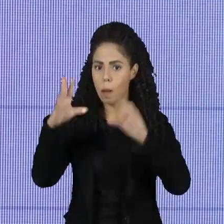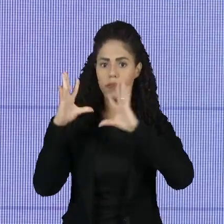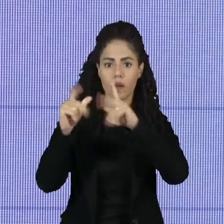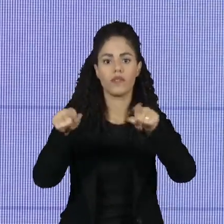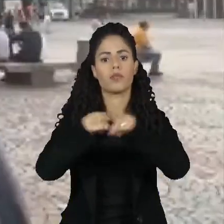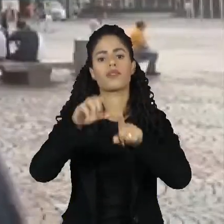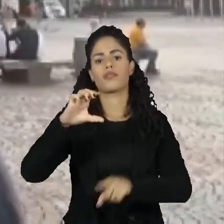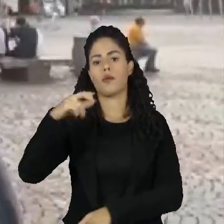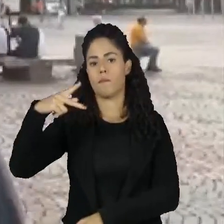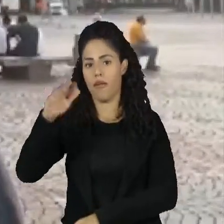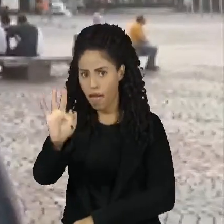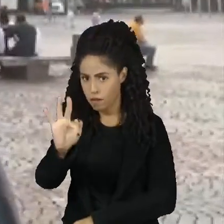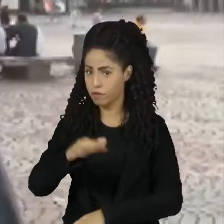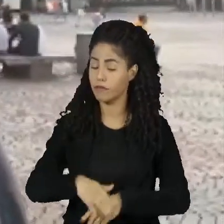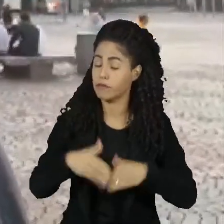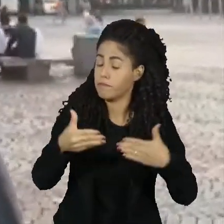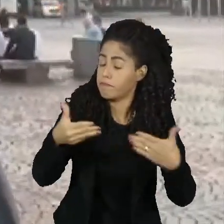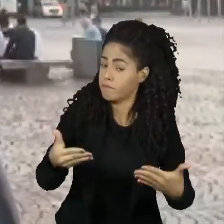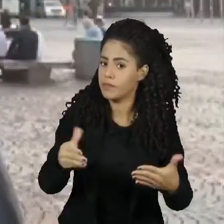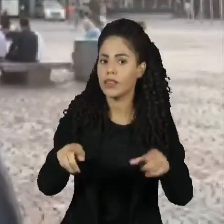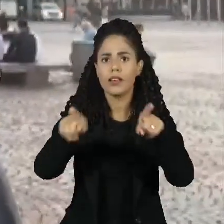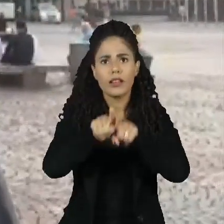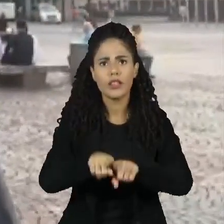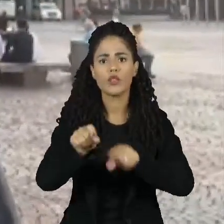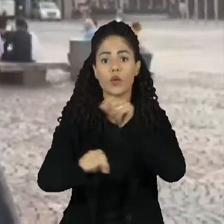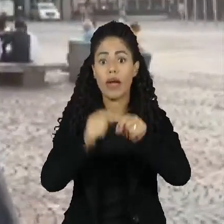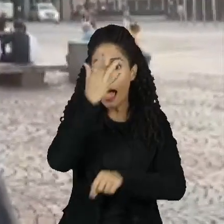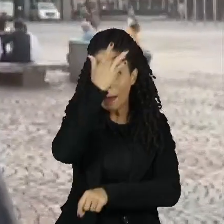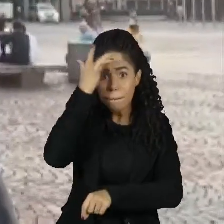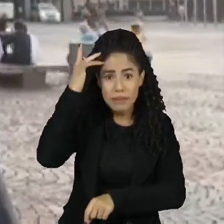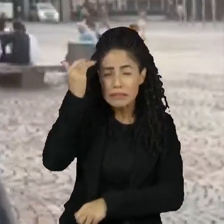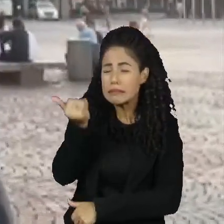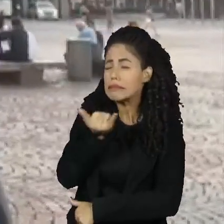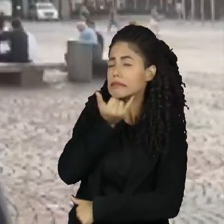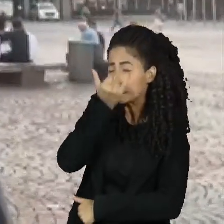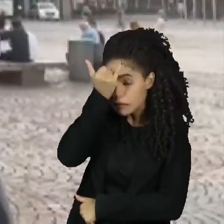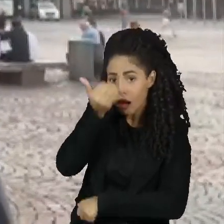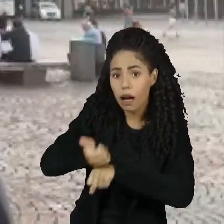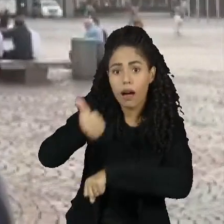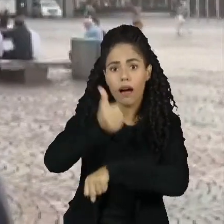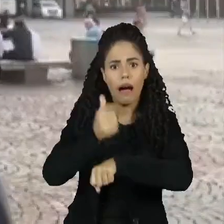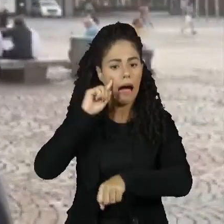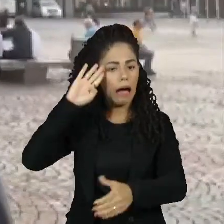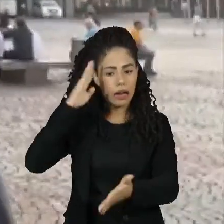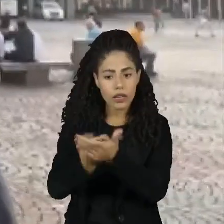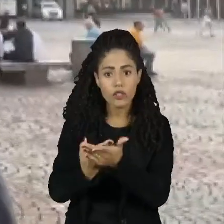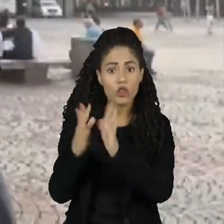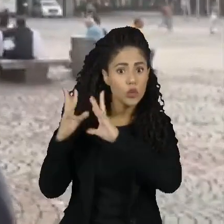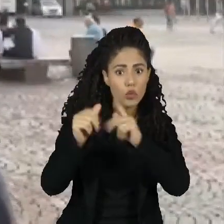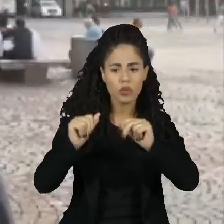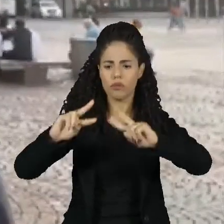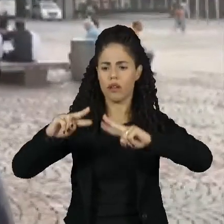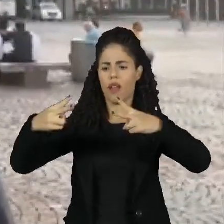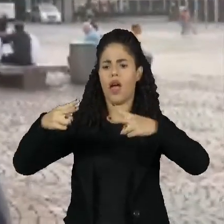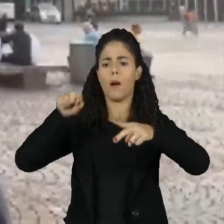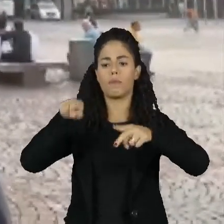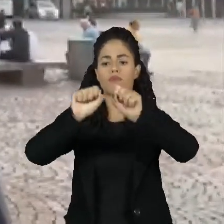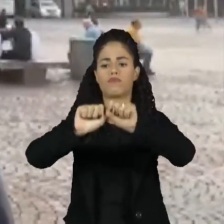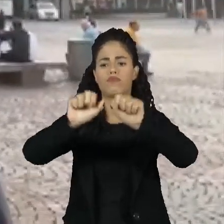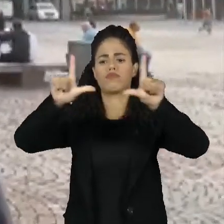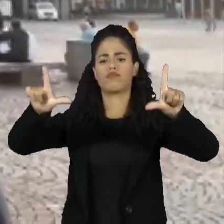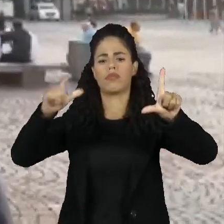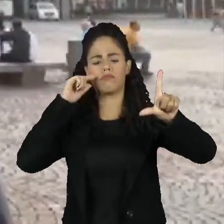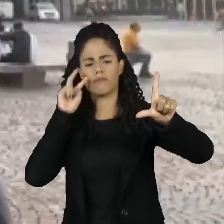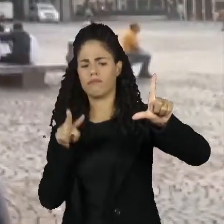e o CPF. E nessa situação, a vítima de um golpe comércio não pode acreditar em links ou qualquer mensagem que